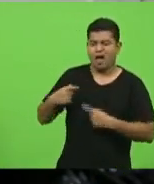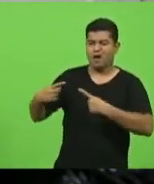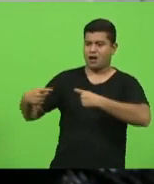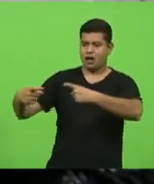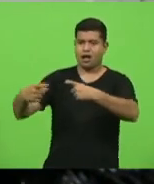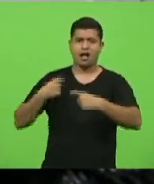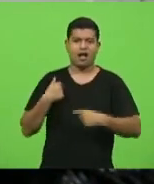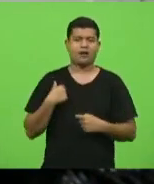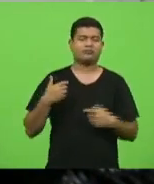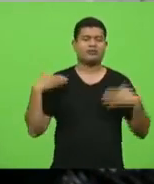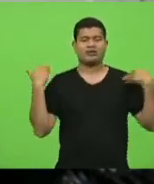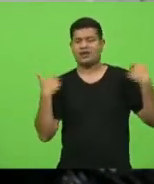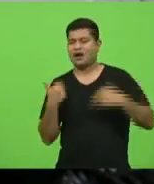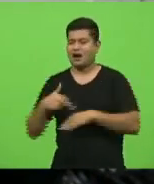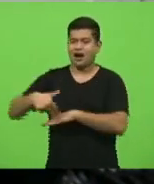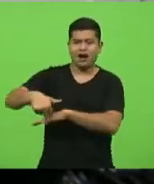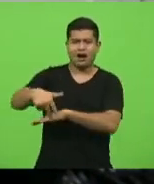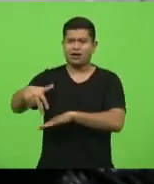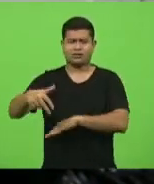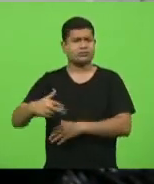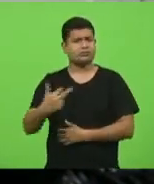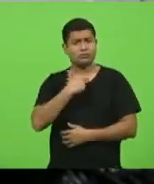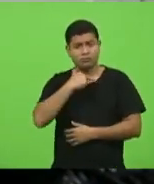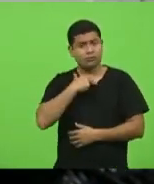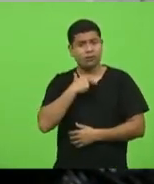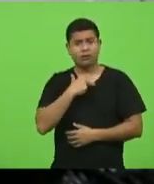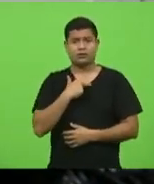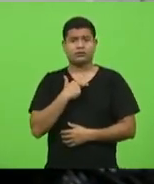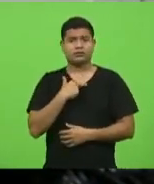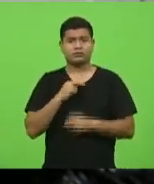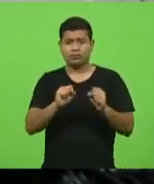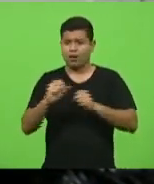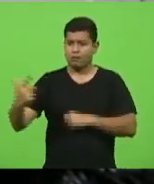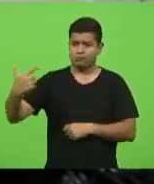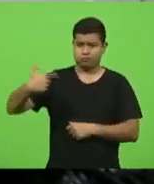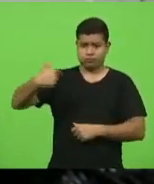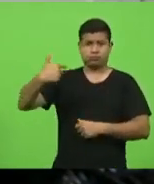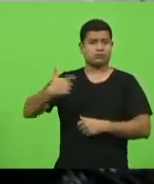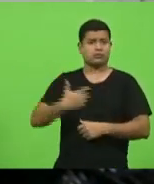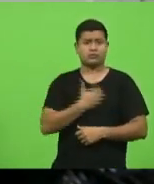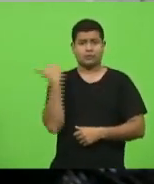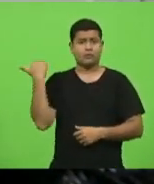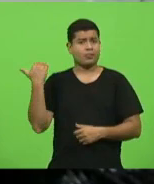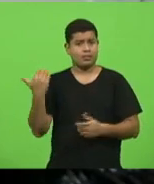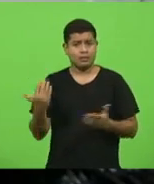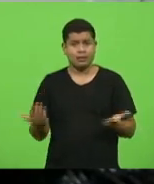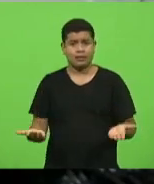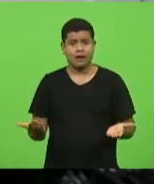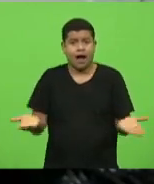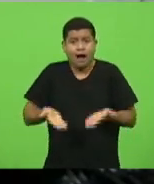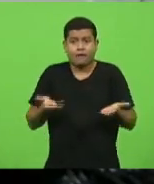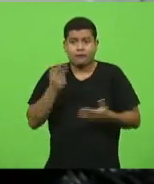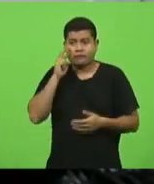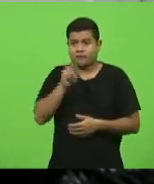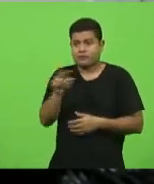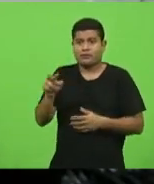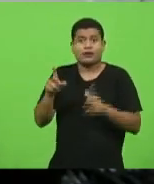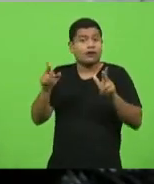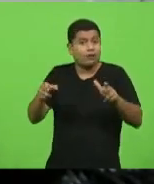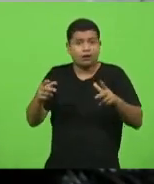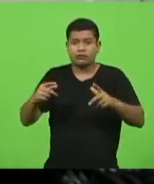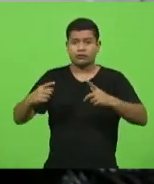como se nada tivesse acontecido, porque eu vou levar chumbo. Agora, estou numa guerra, eu vejo as pessoas andando sem máscara